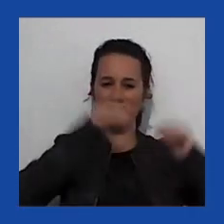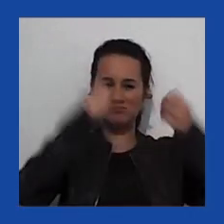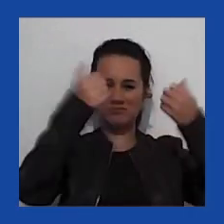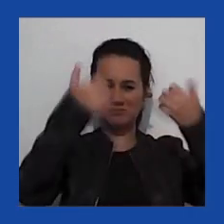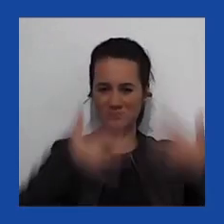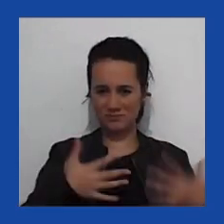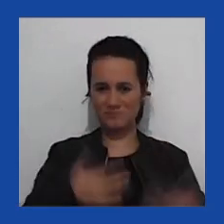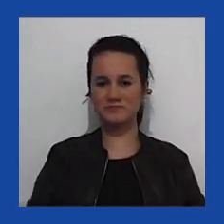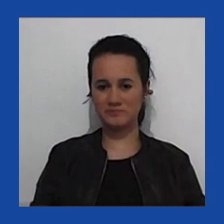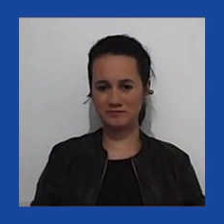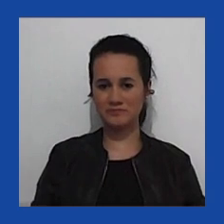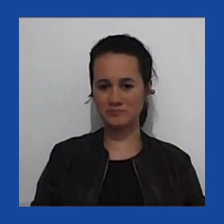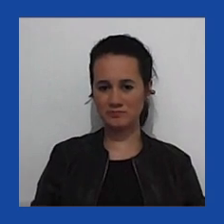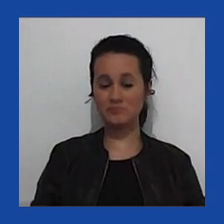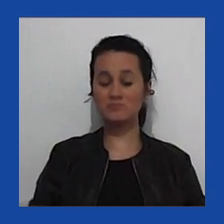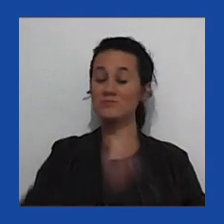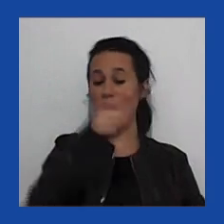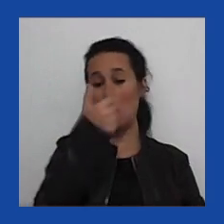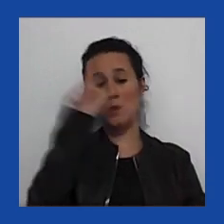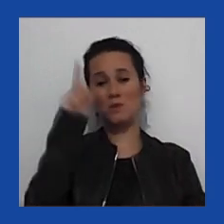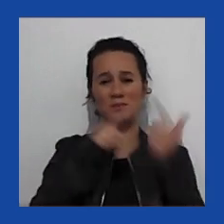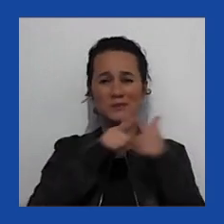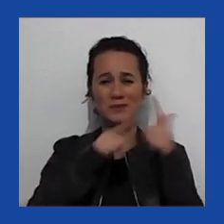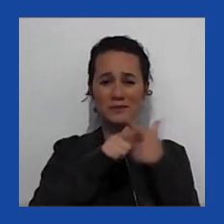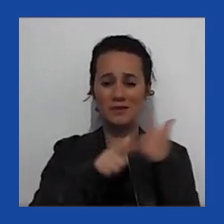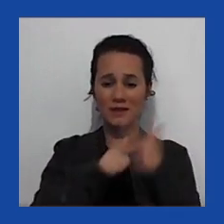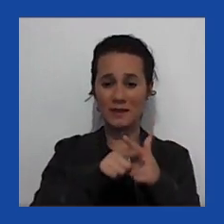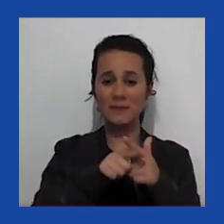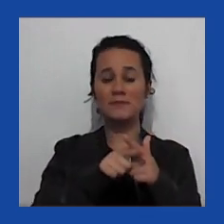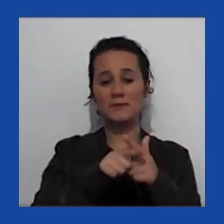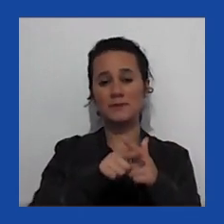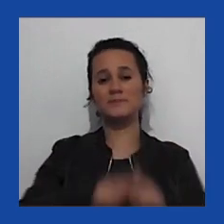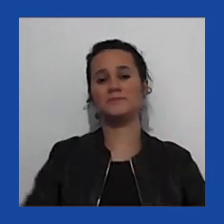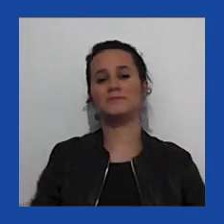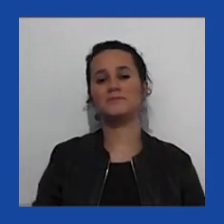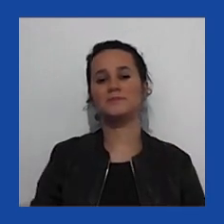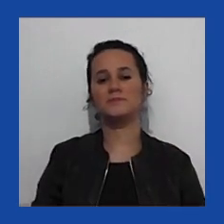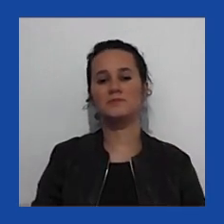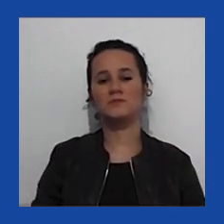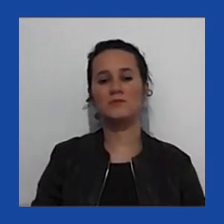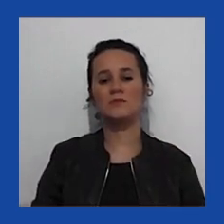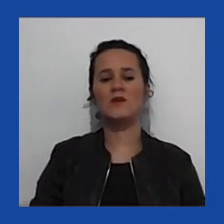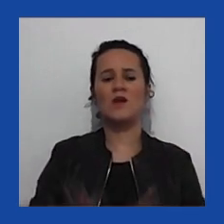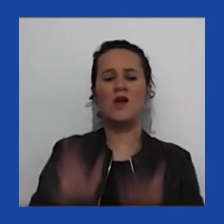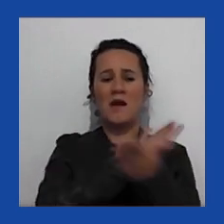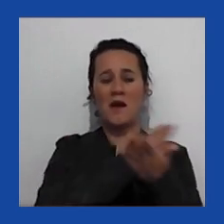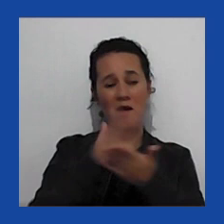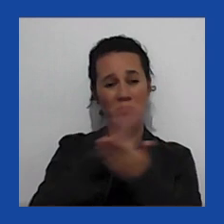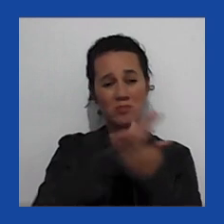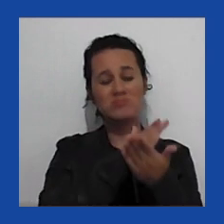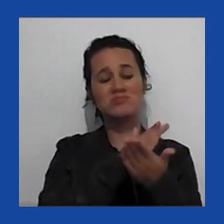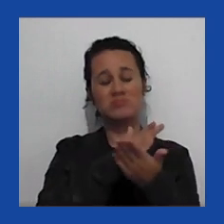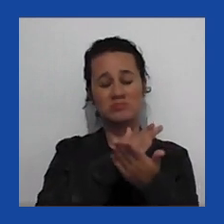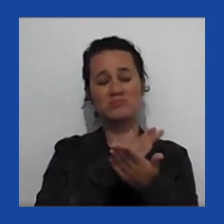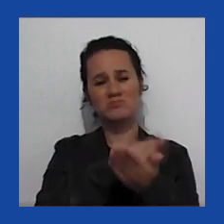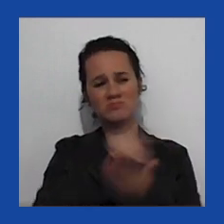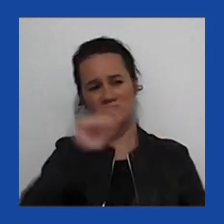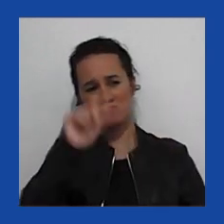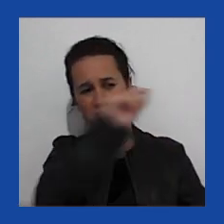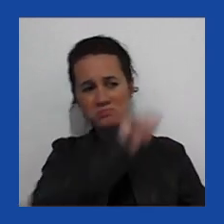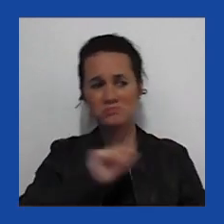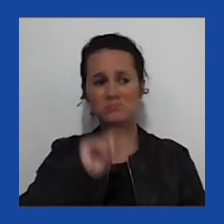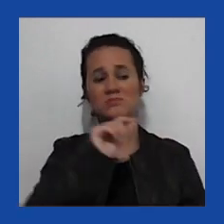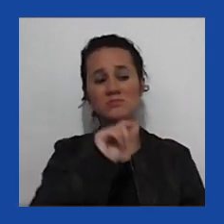Outro problema também, e alguns populistas, em vez de